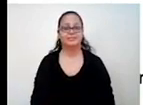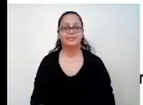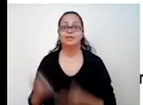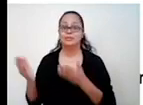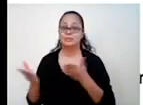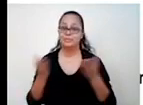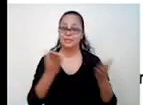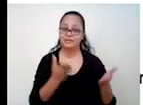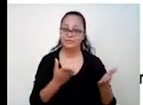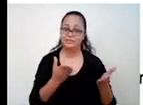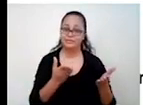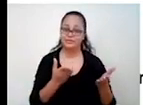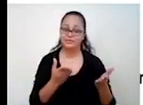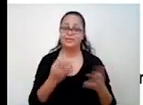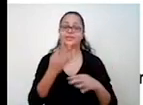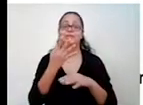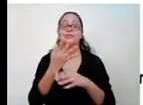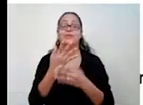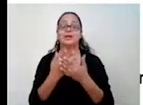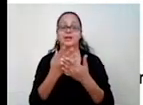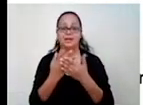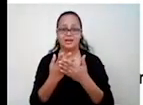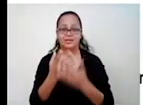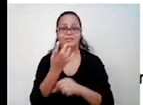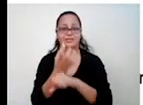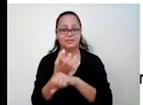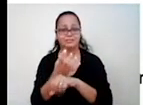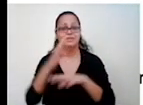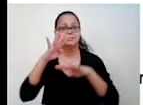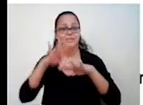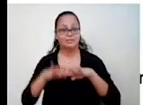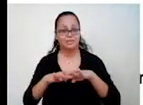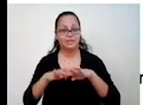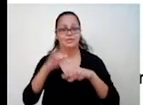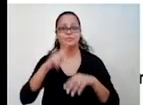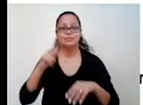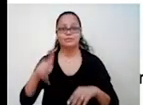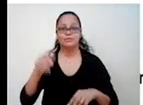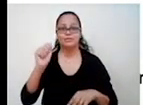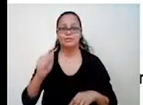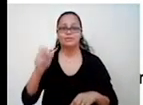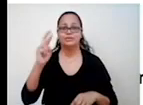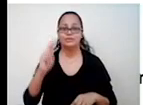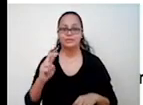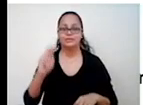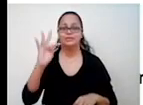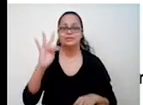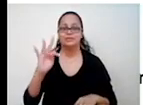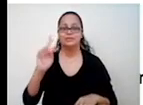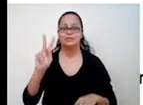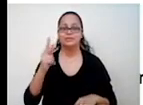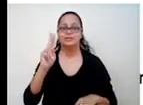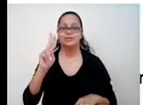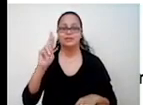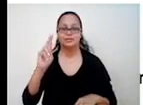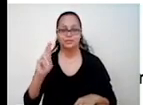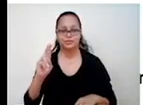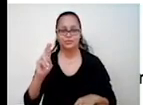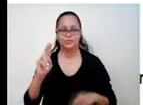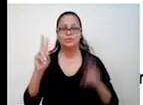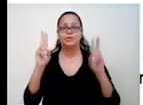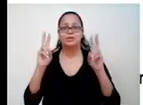Sejam bem-vindos a mais uma aula de matemática, aqui é o professor Arthur. Aula 36, tema de hoje,